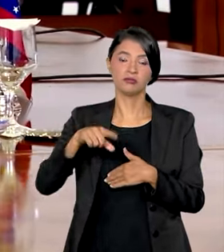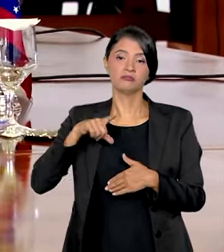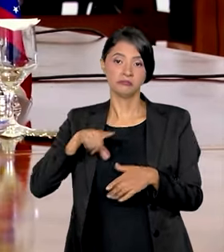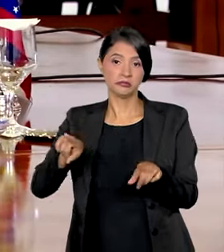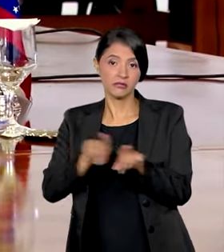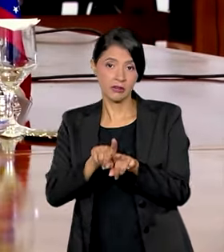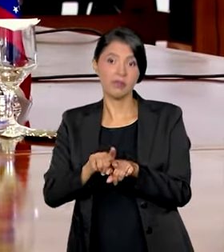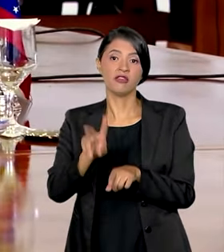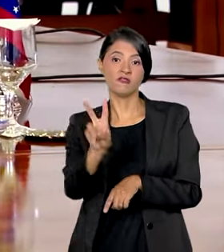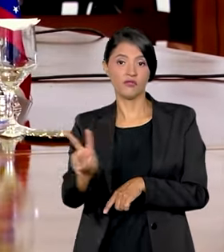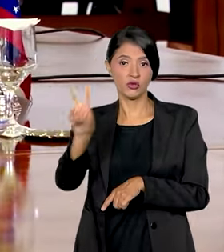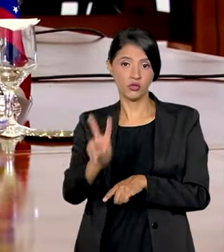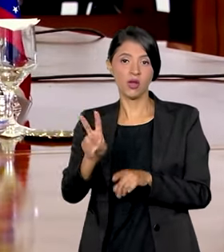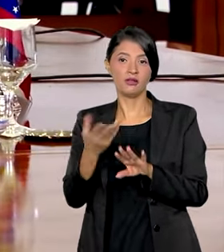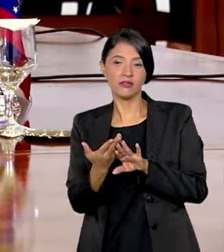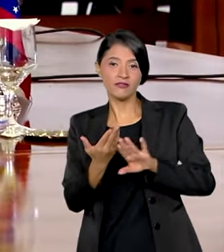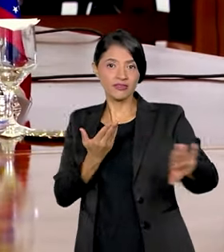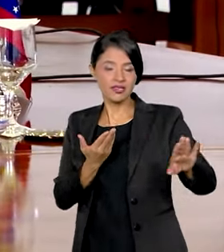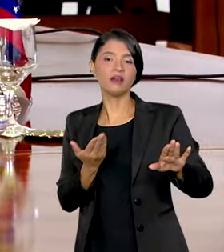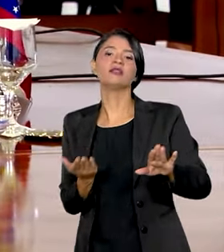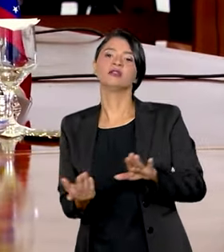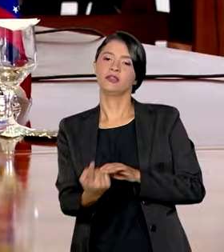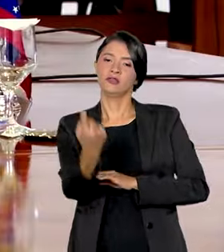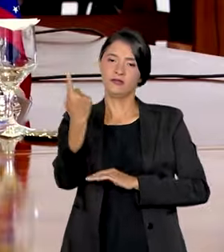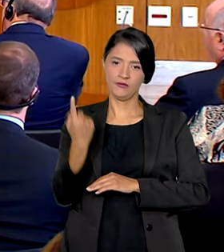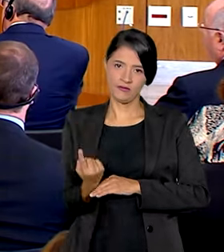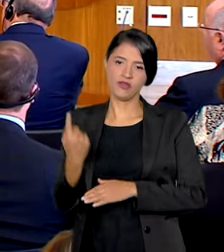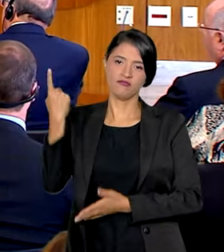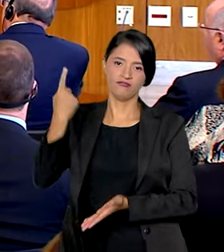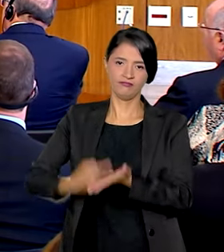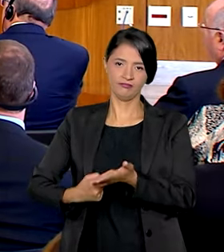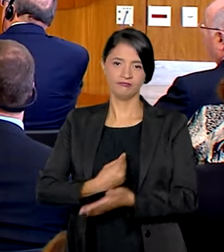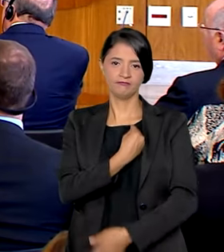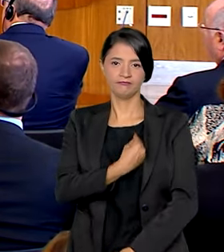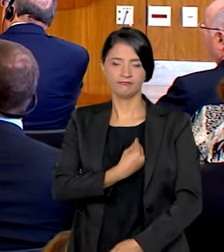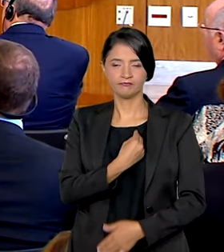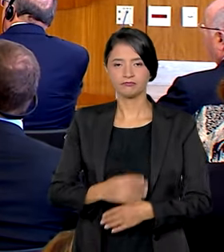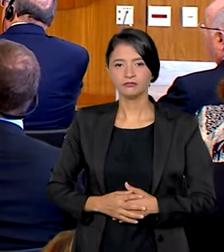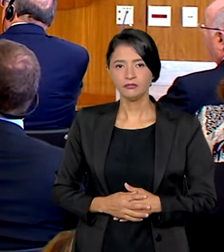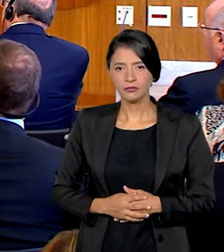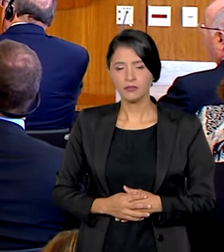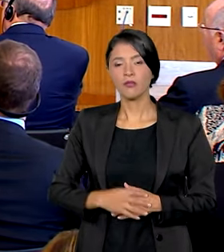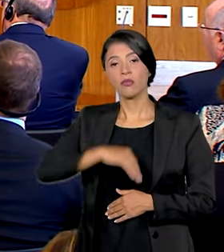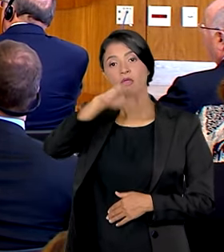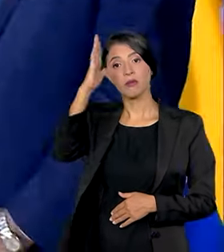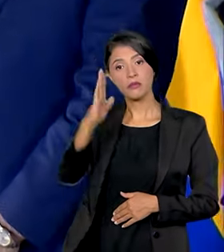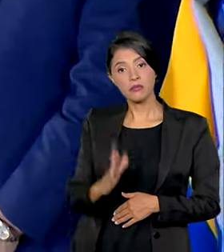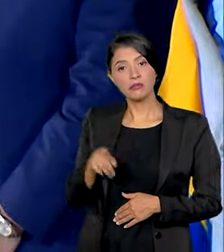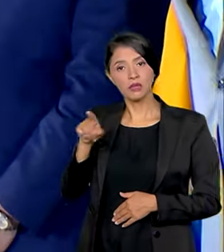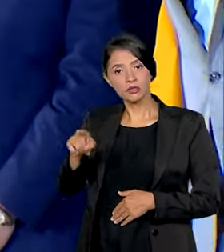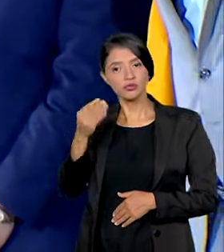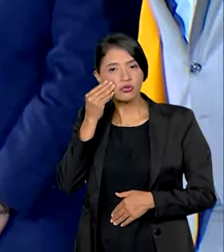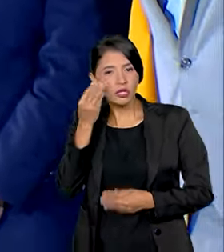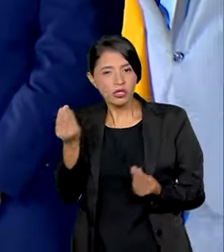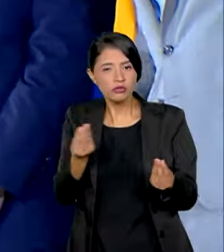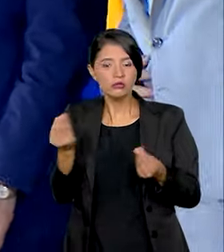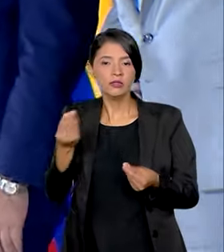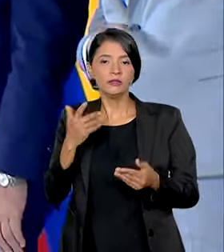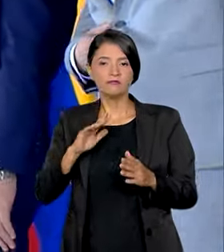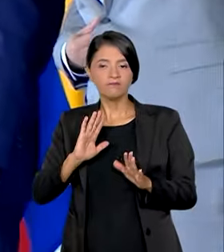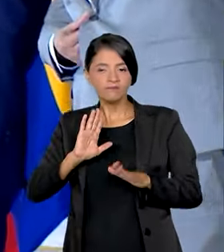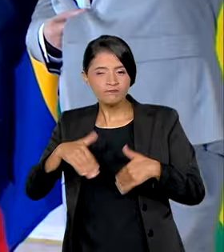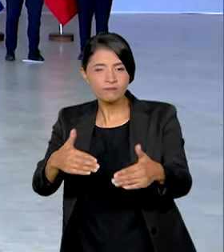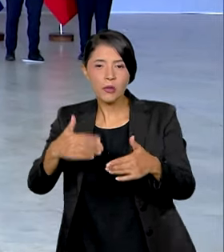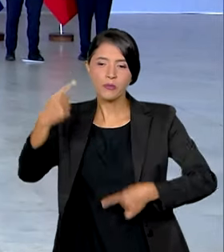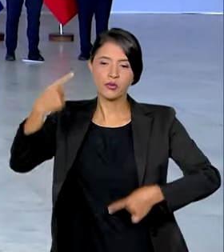Até a Venezuela, que andava afastada dos outros países do continente, marcou presença. Para o Brasil, uma forma de tentar destravar